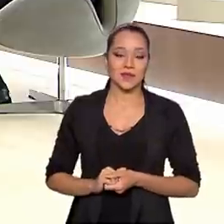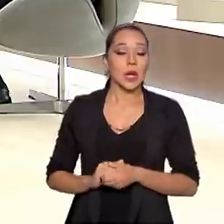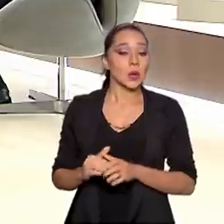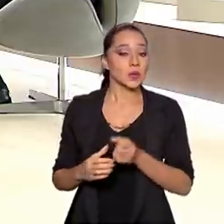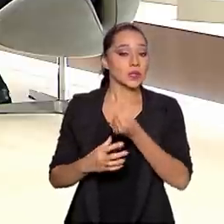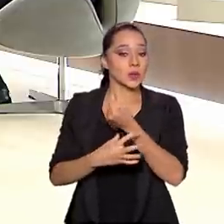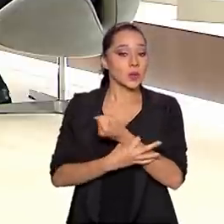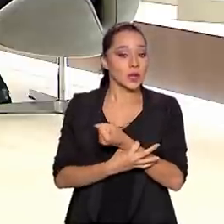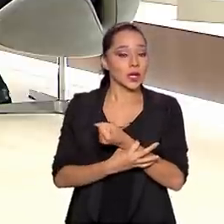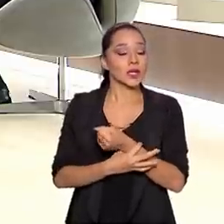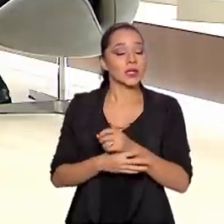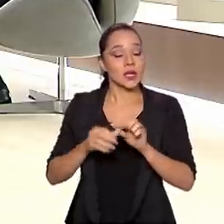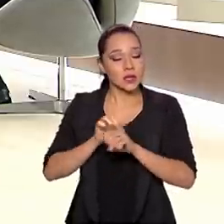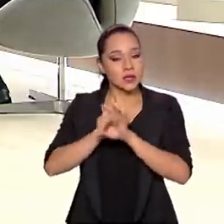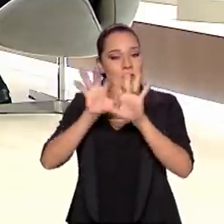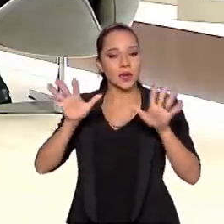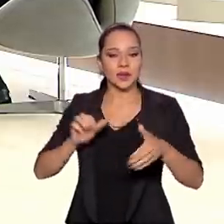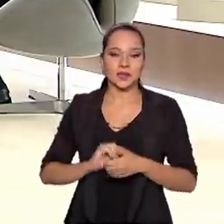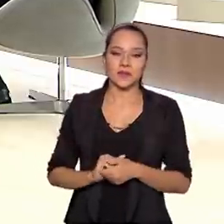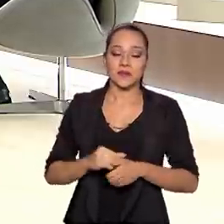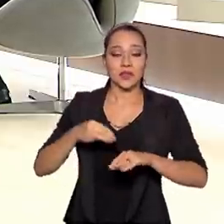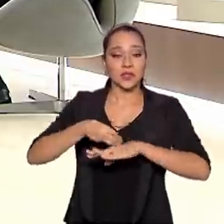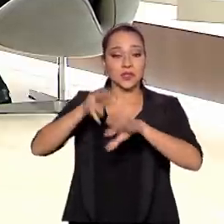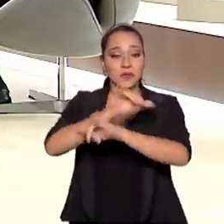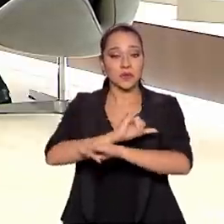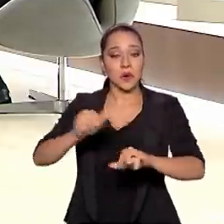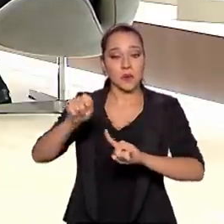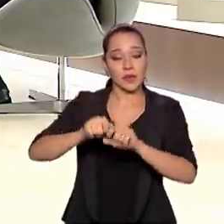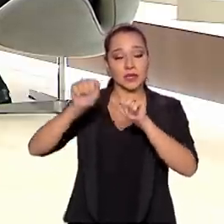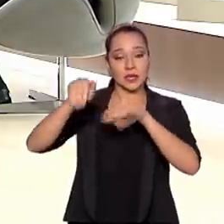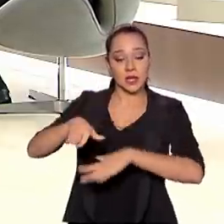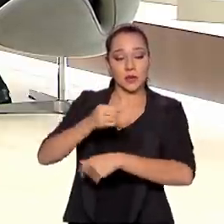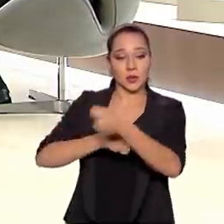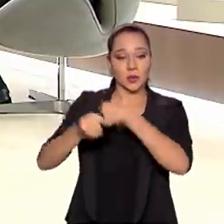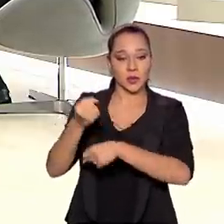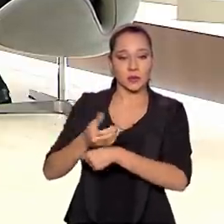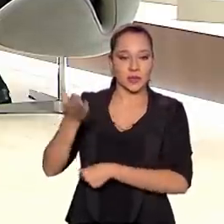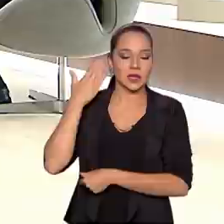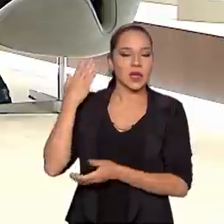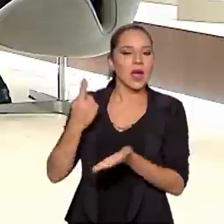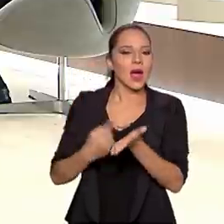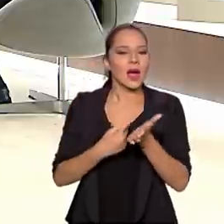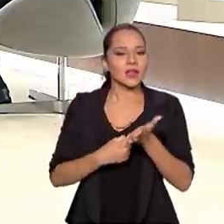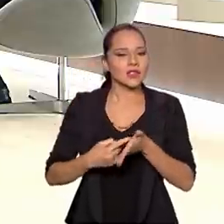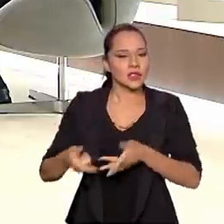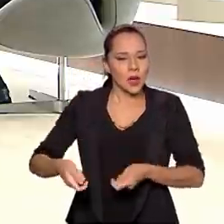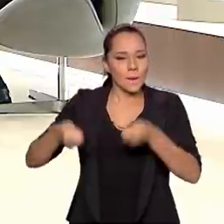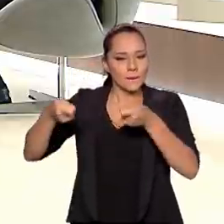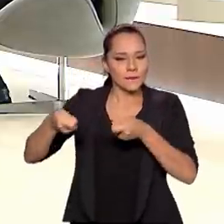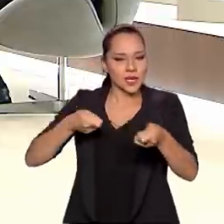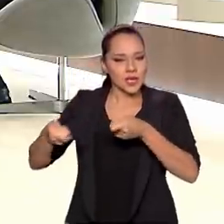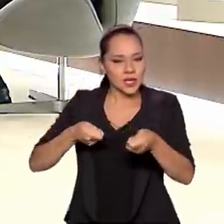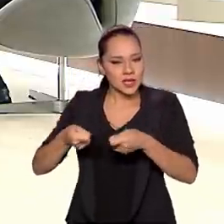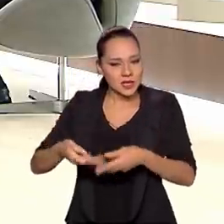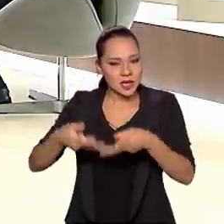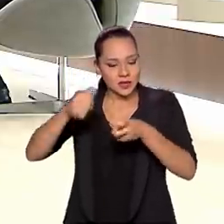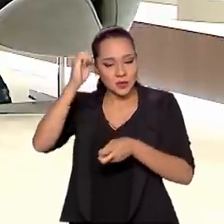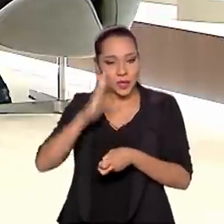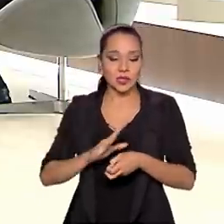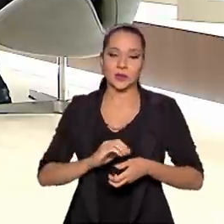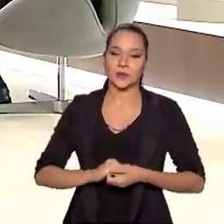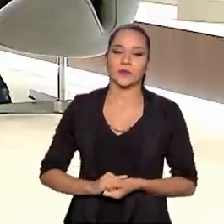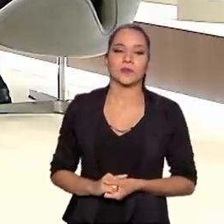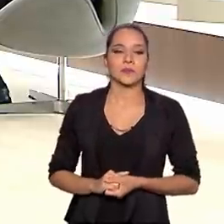segurança jurídica e transparência. Nós acabamos de divulgar, em setembro do ano passado, a agenda da mineração no Brasil, que é o programa Mineração e